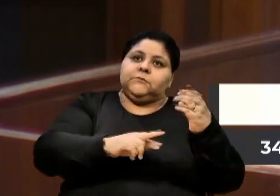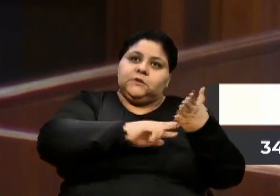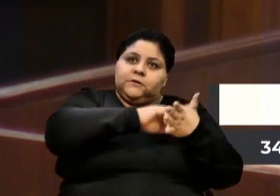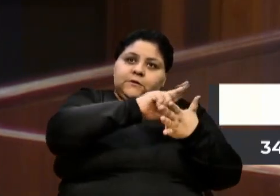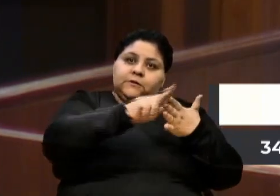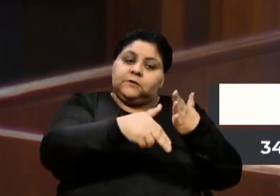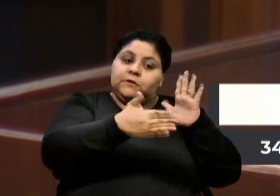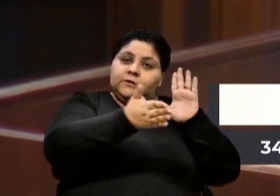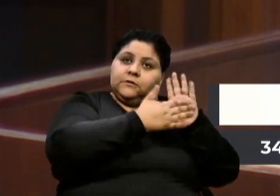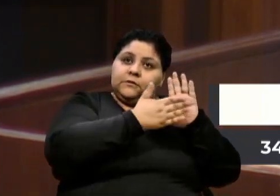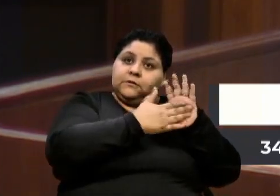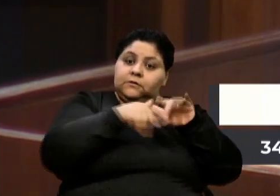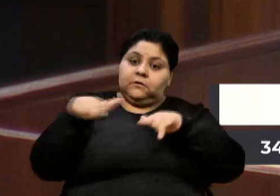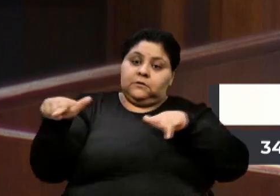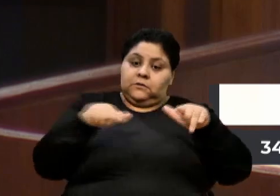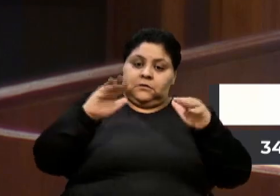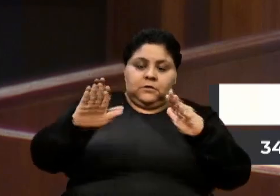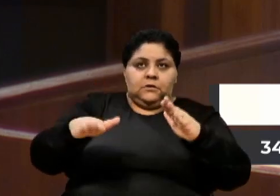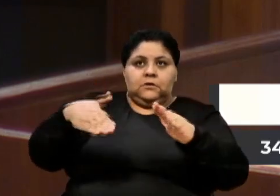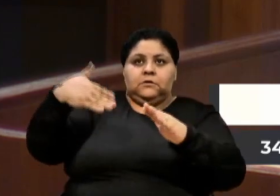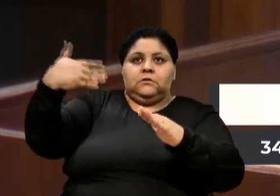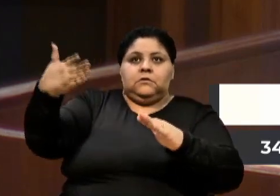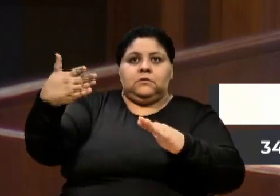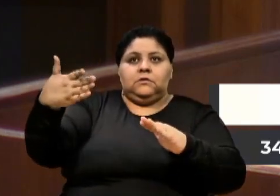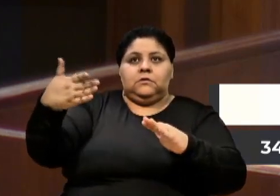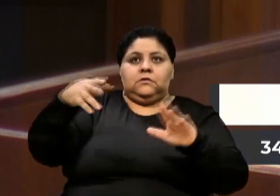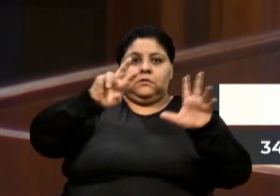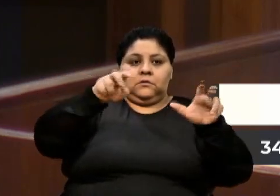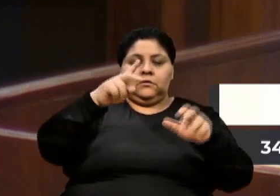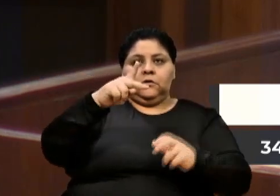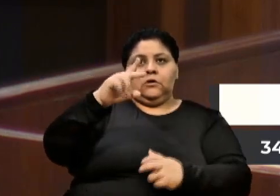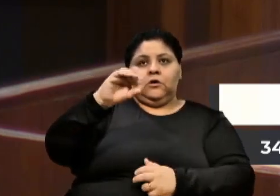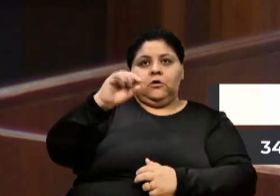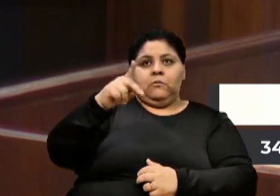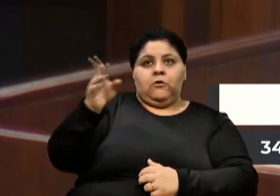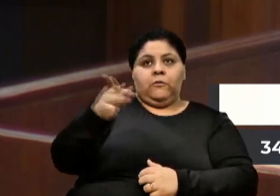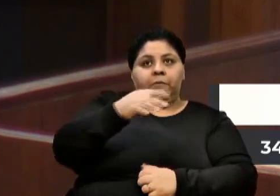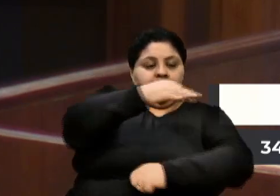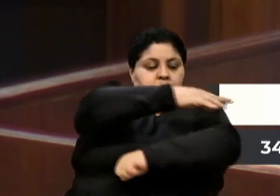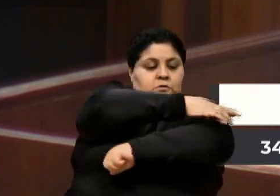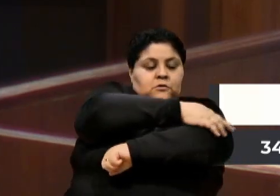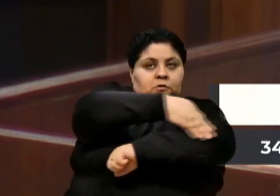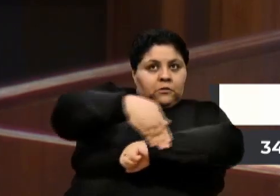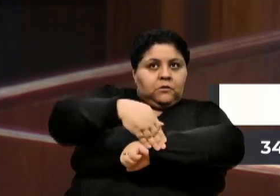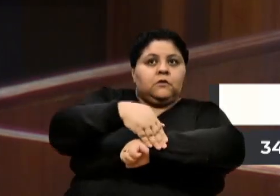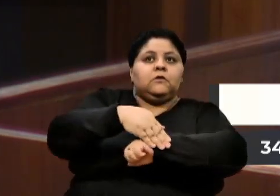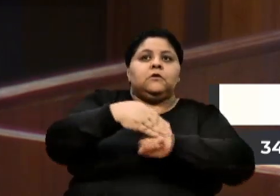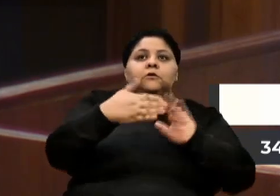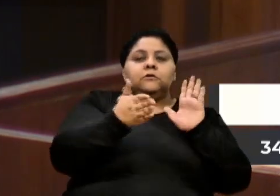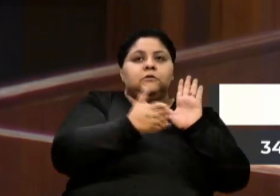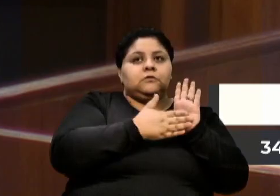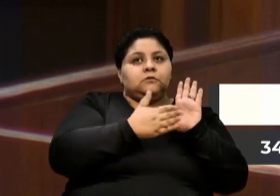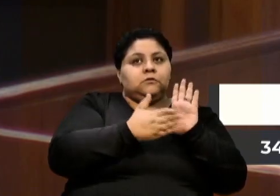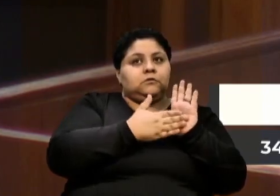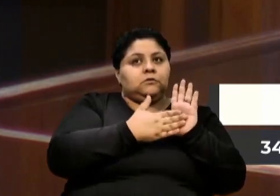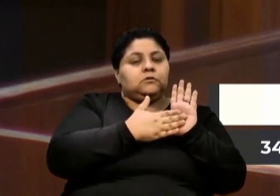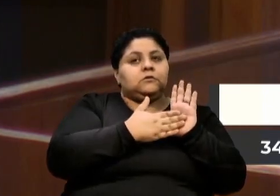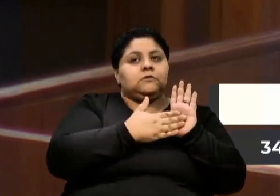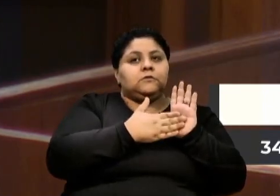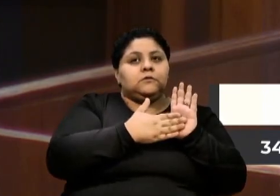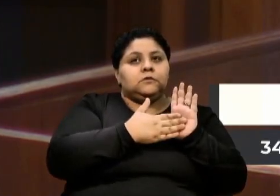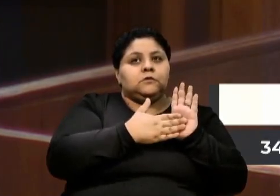eu vou levar no comitê Pop Rua, que eu faço parte representando a Câmara, propostas que nós tiramos lá, que eu não vou ter tempo de